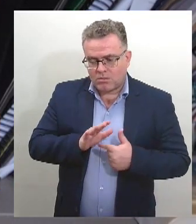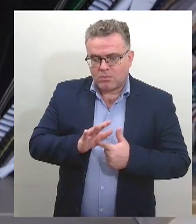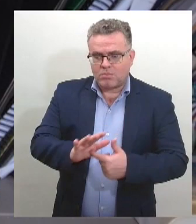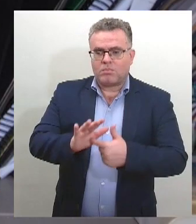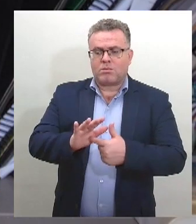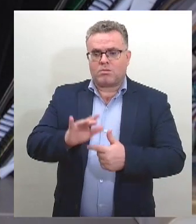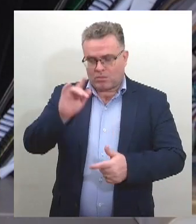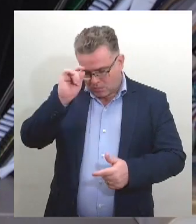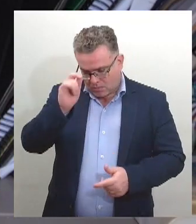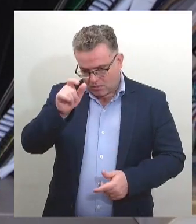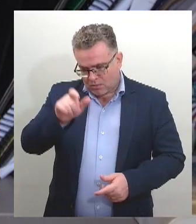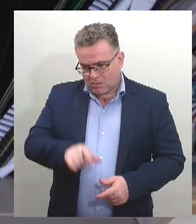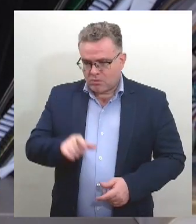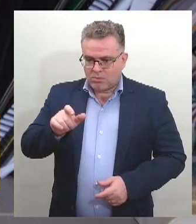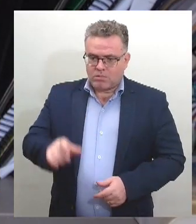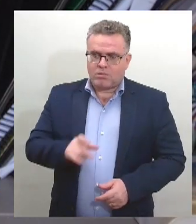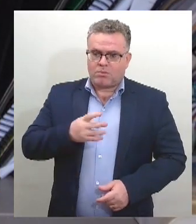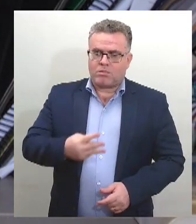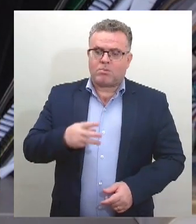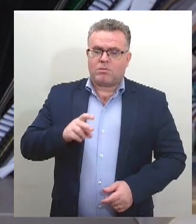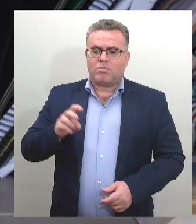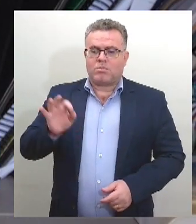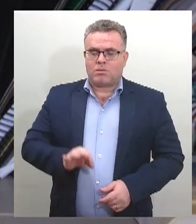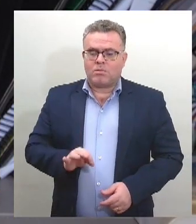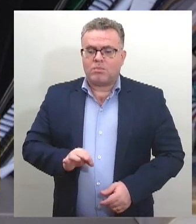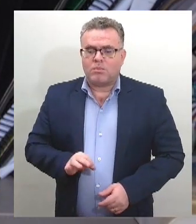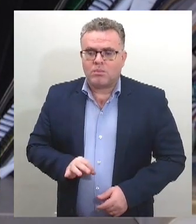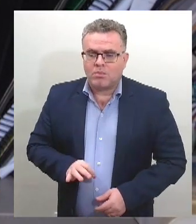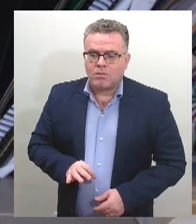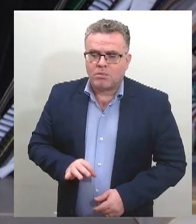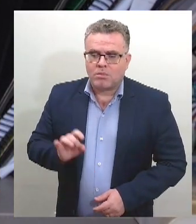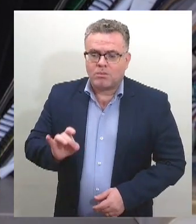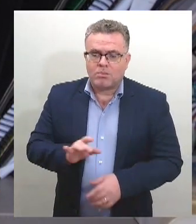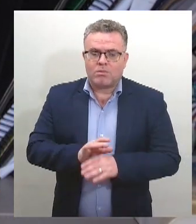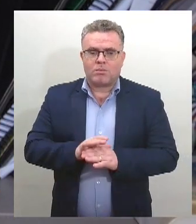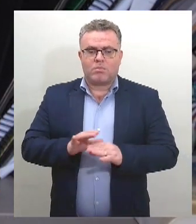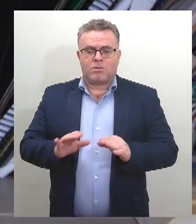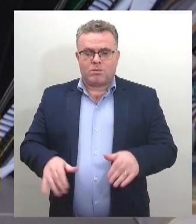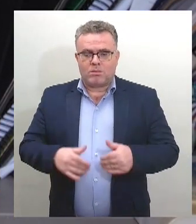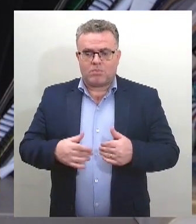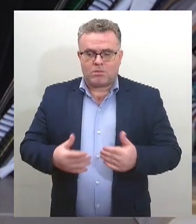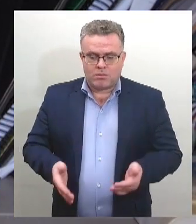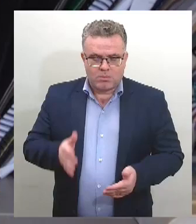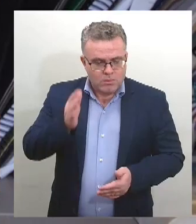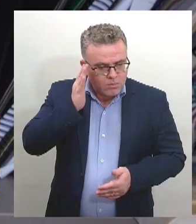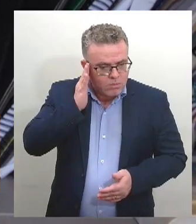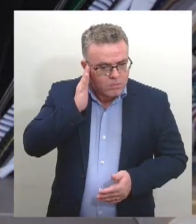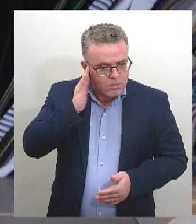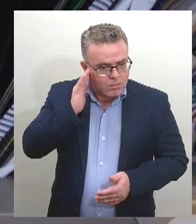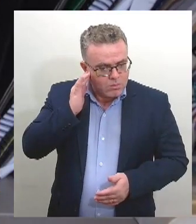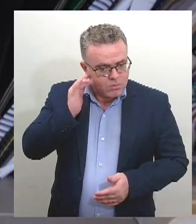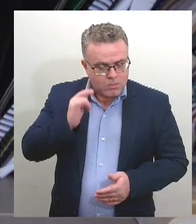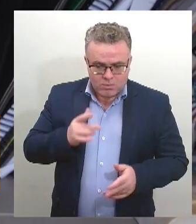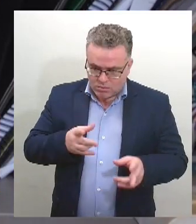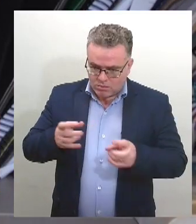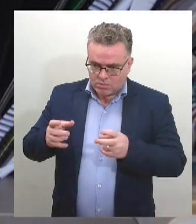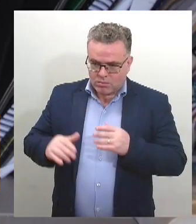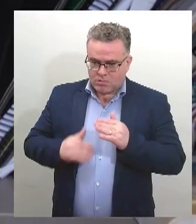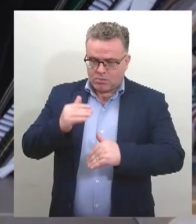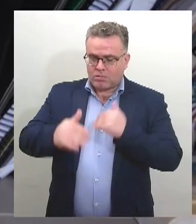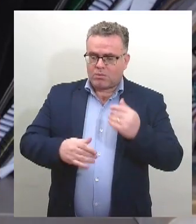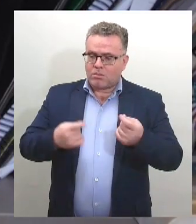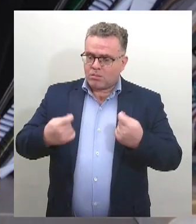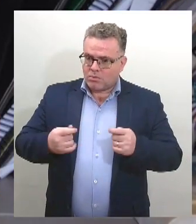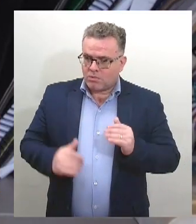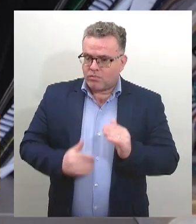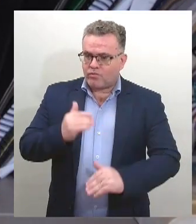35% de pessoas negras no serviço público executivo. A gente vê que, apesar dos avanços, ainda temos muito a caminhar. Mas já é um avanço bem